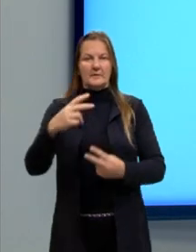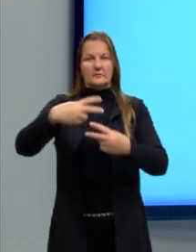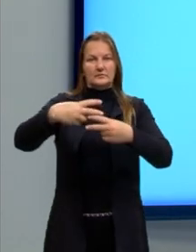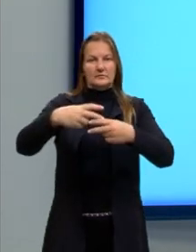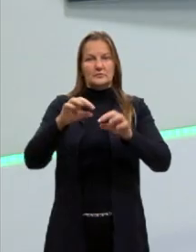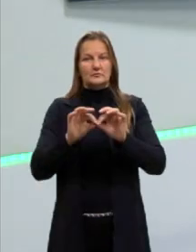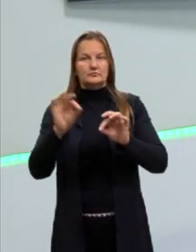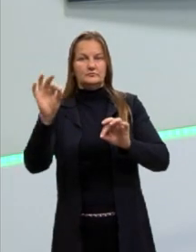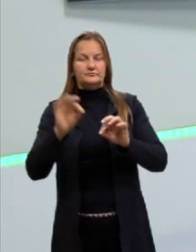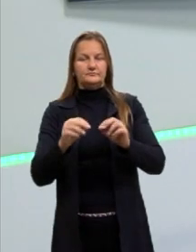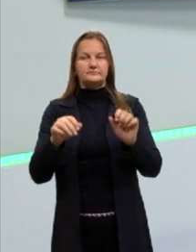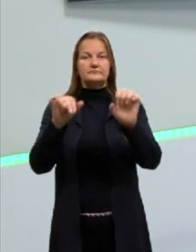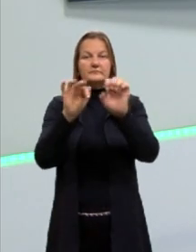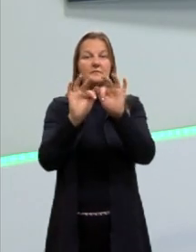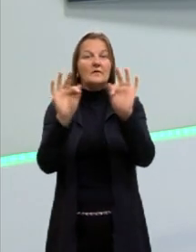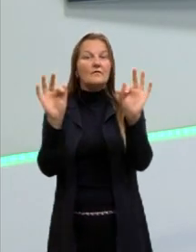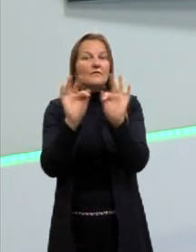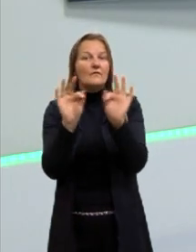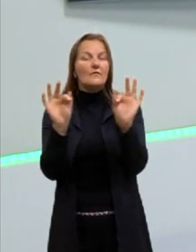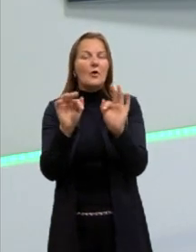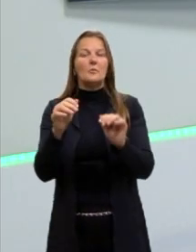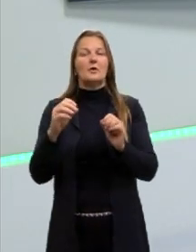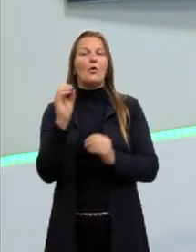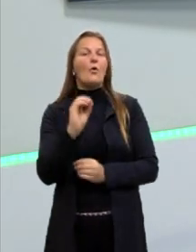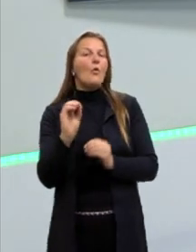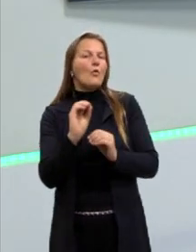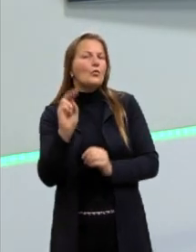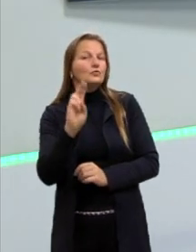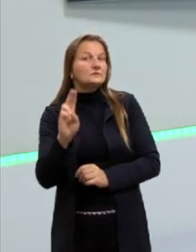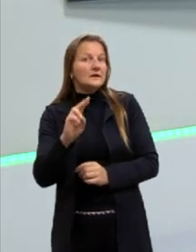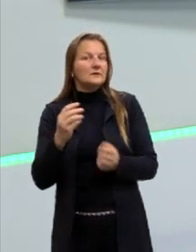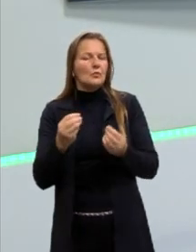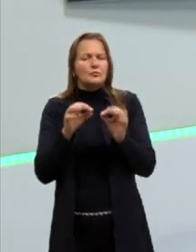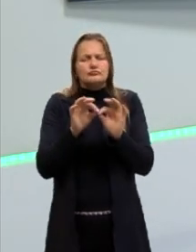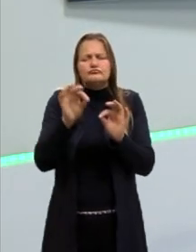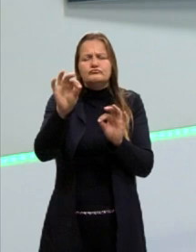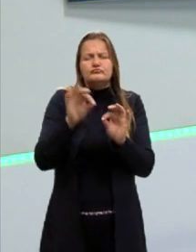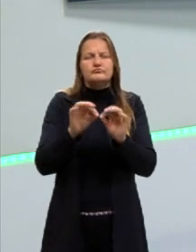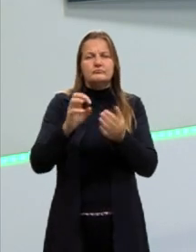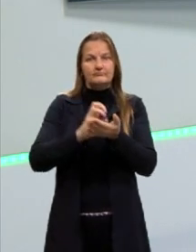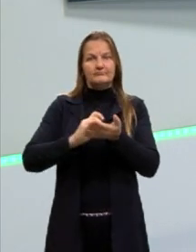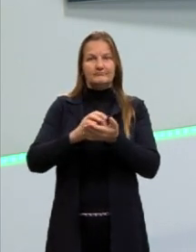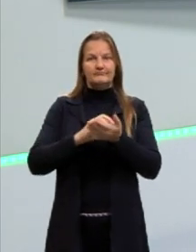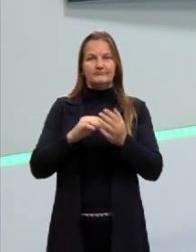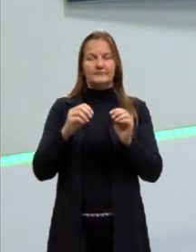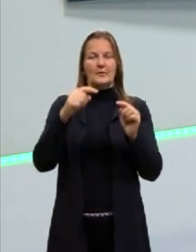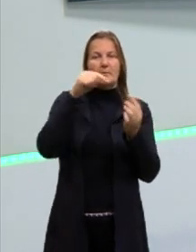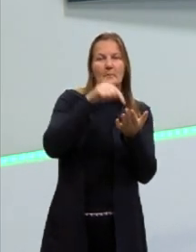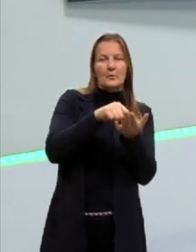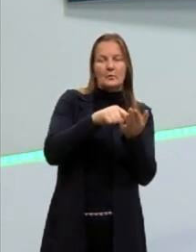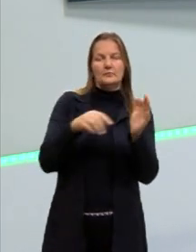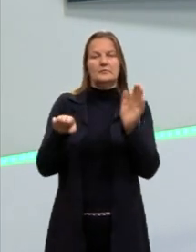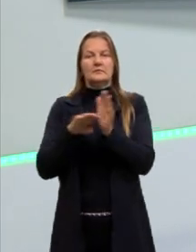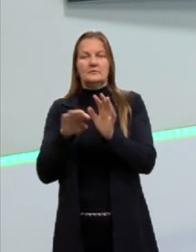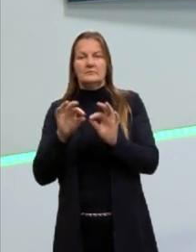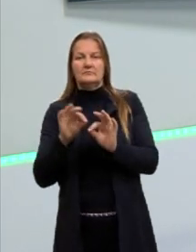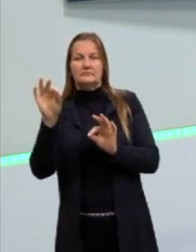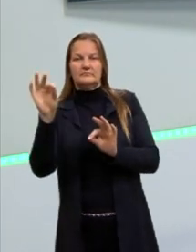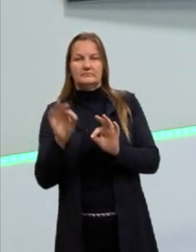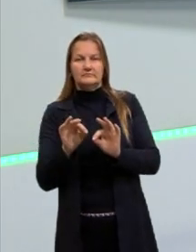é a fórmula, expressão utilizada, né? Para calcular a distância entre o ponto e a reta.